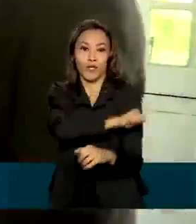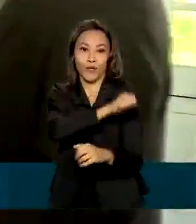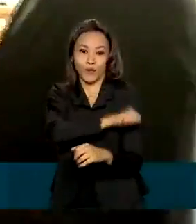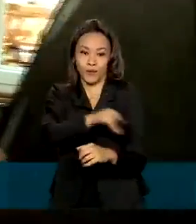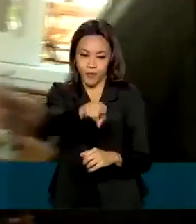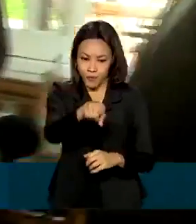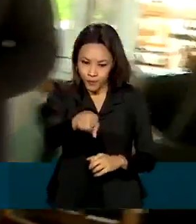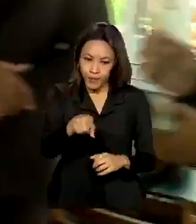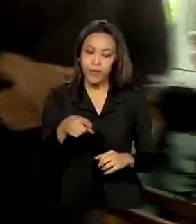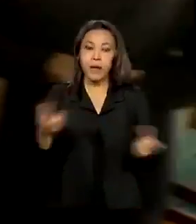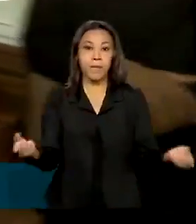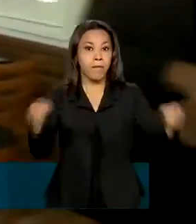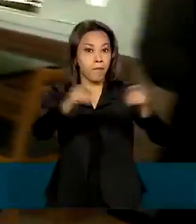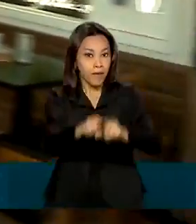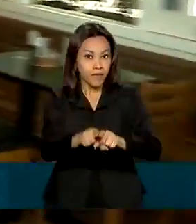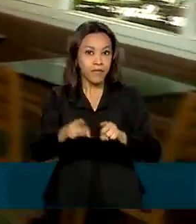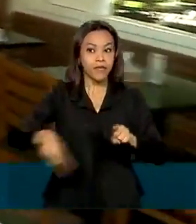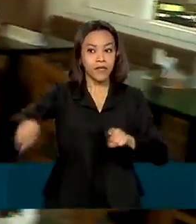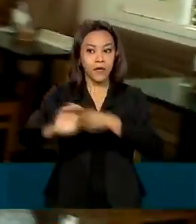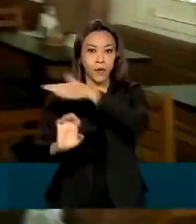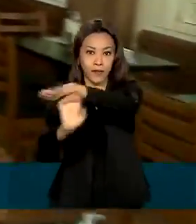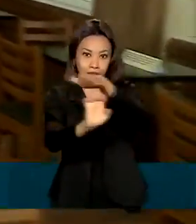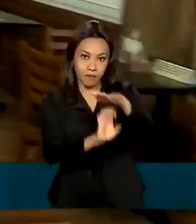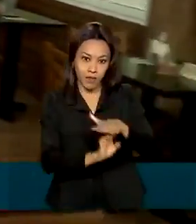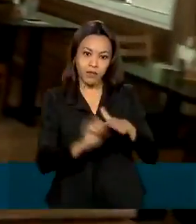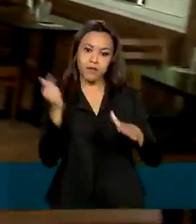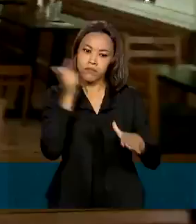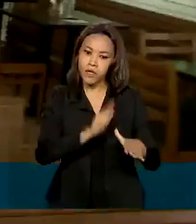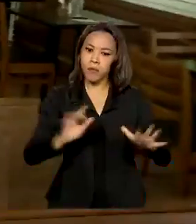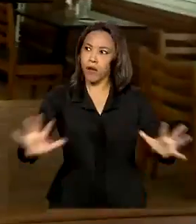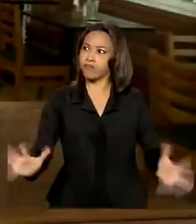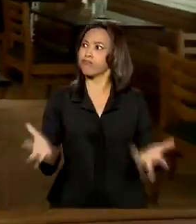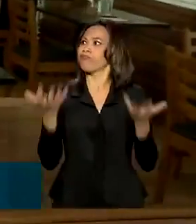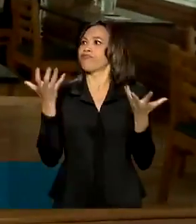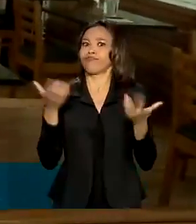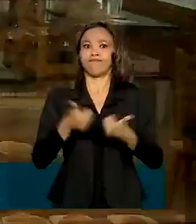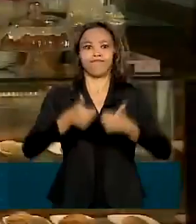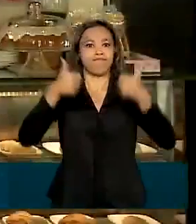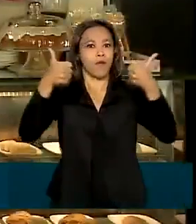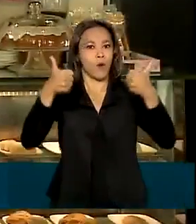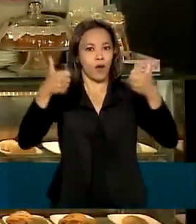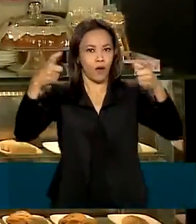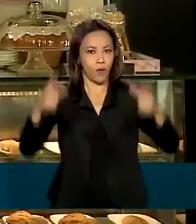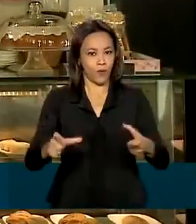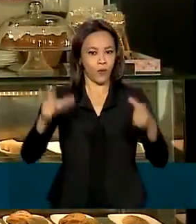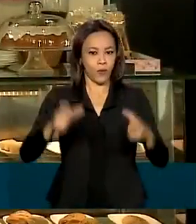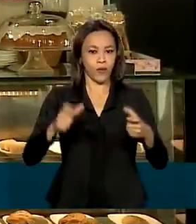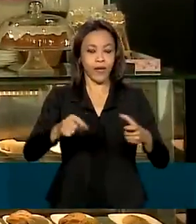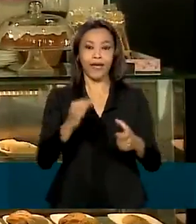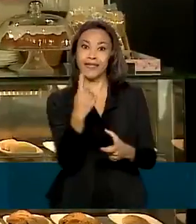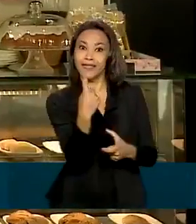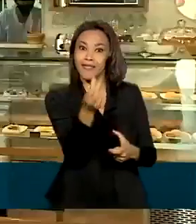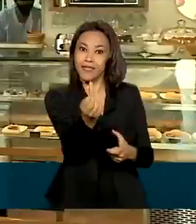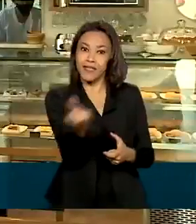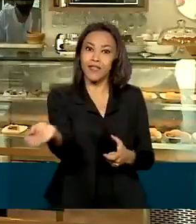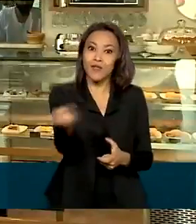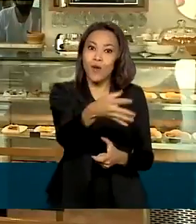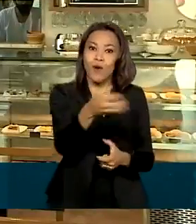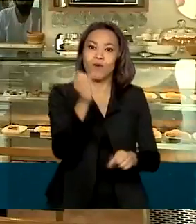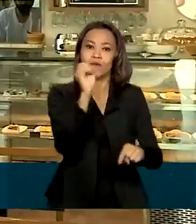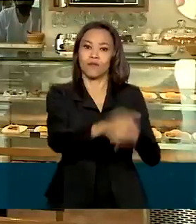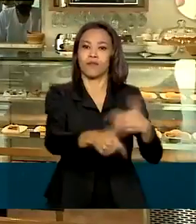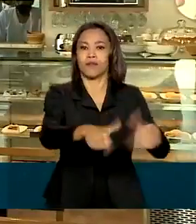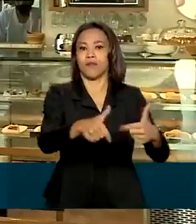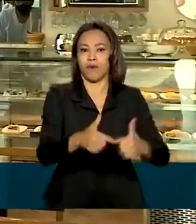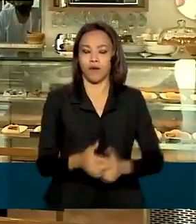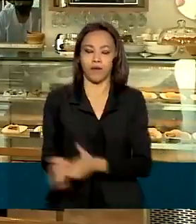A parceria com a iniciativa privada permitiu a revitalização do lugar, além de ter gerado 16 novos empregos. A gente vem